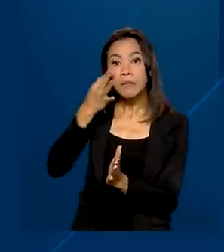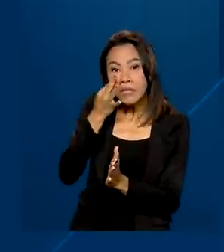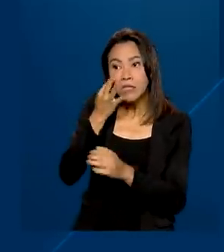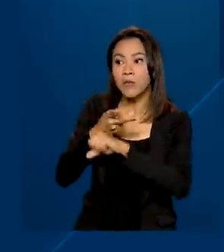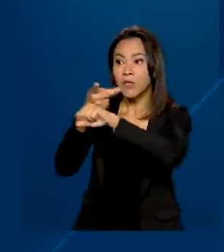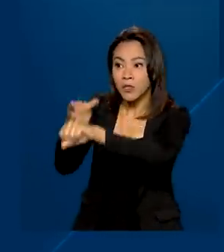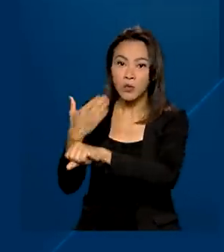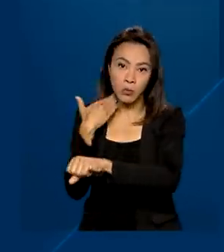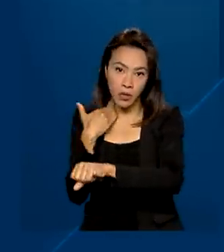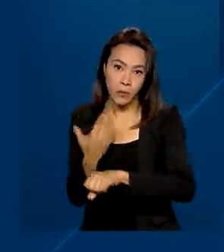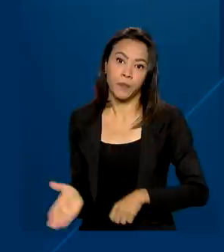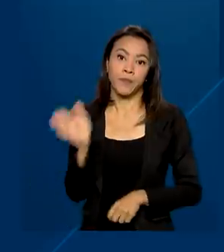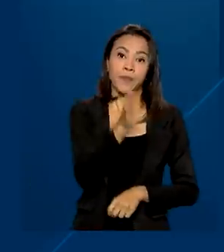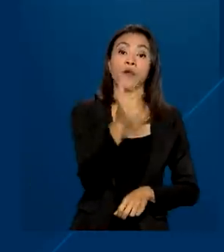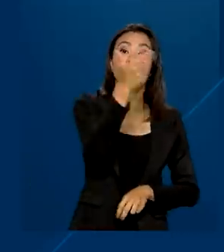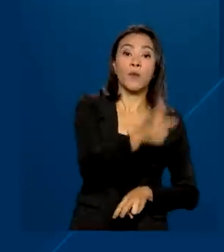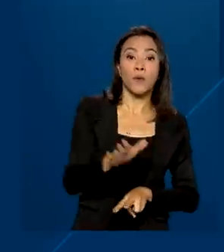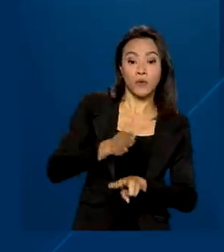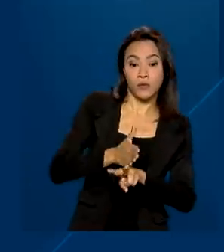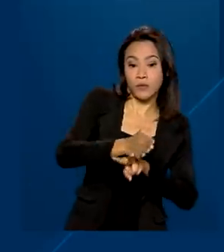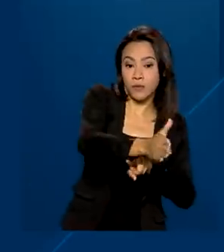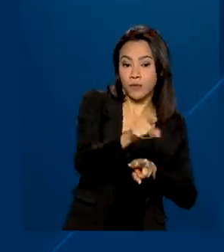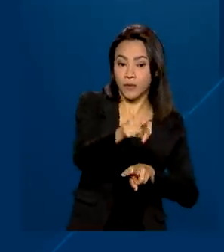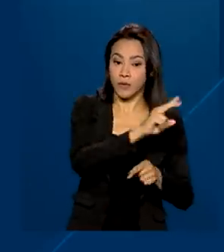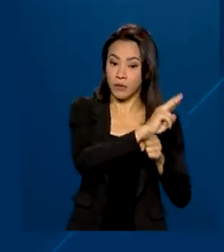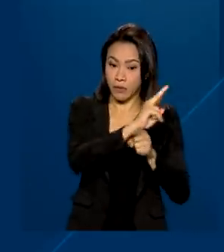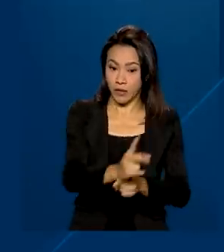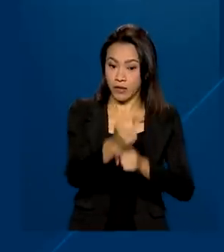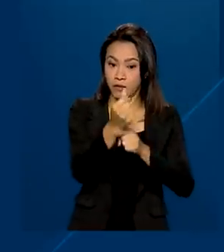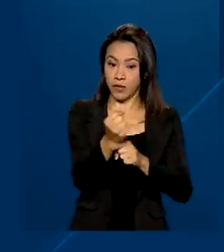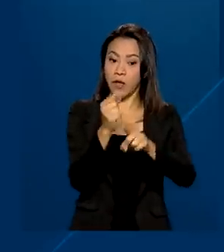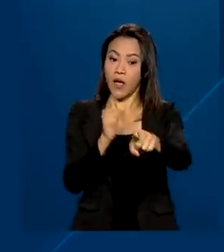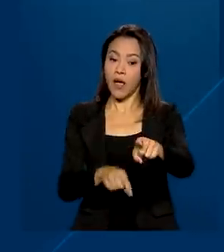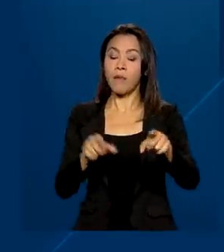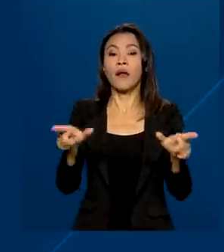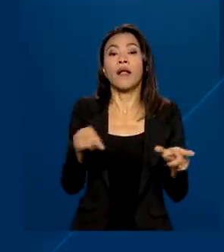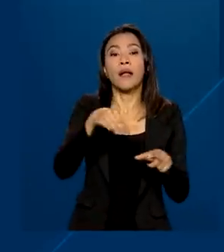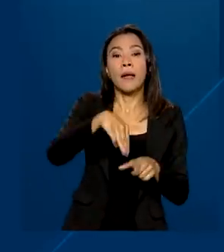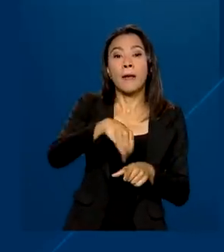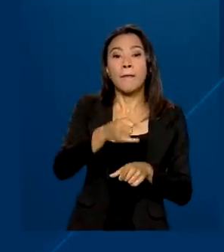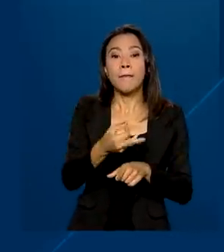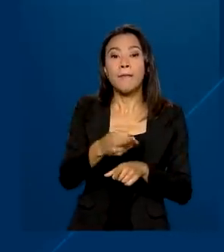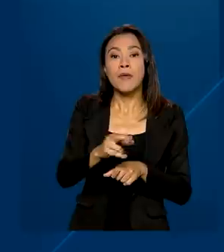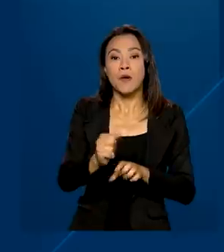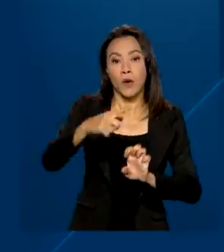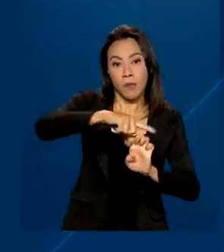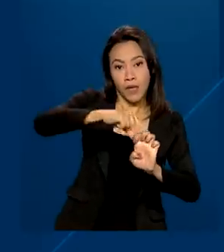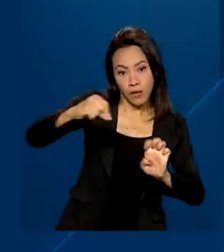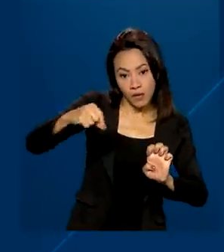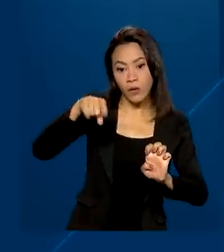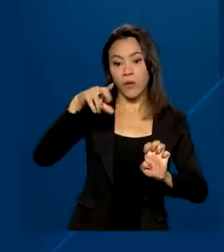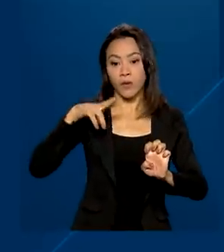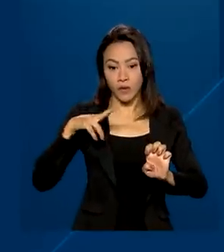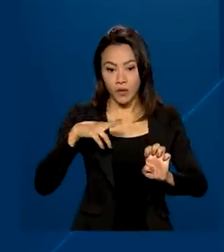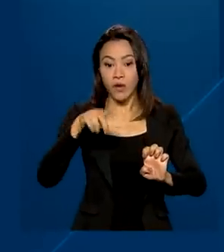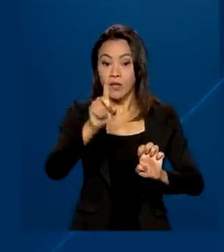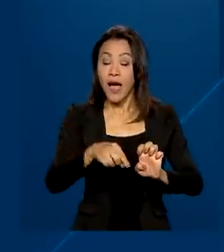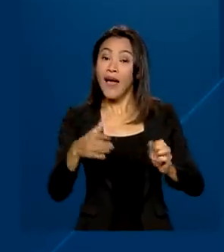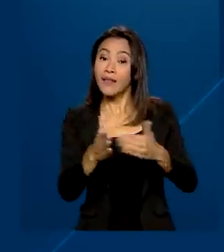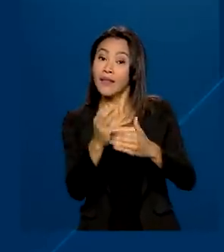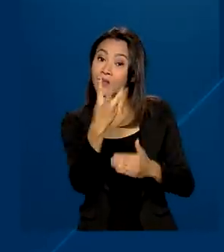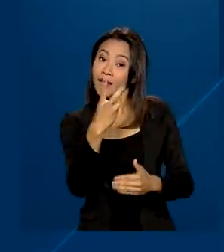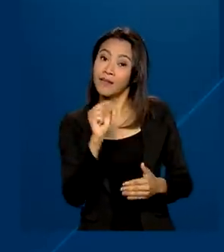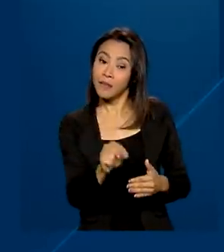de ir ao banco. A outra linha de crédito é o Caixa Tem para Microempreendedores Individuais e será de até 3 mil reais.